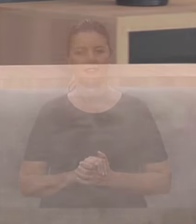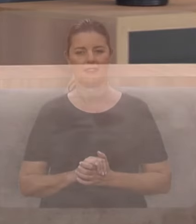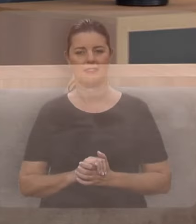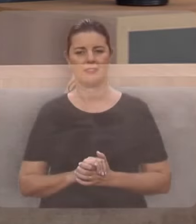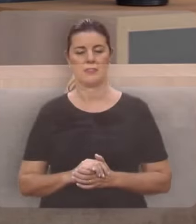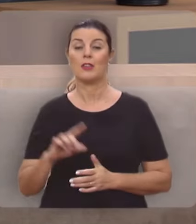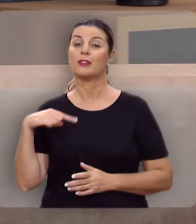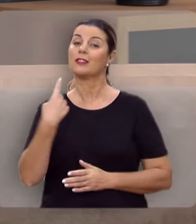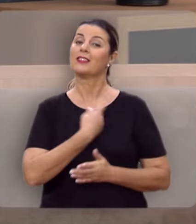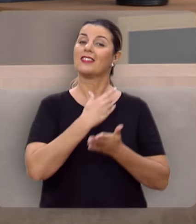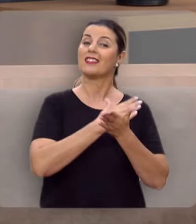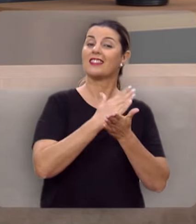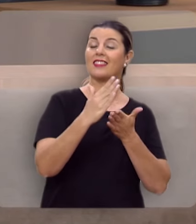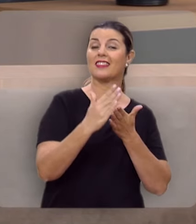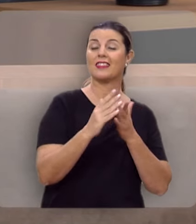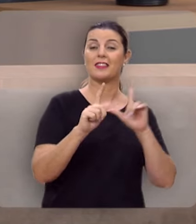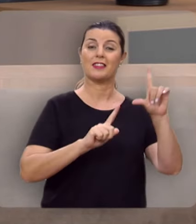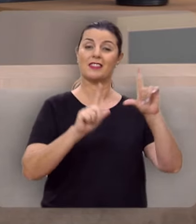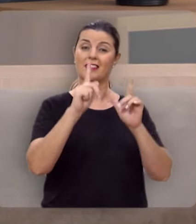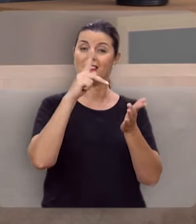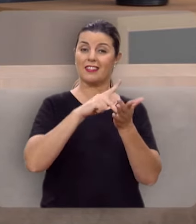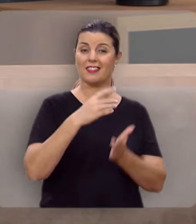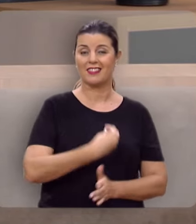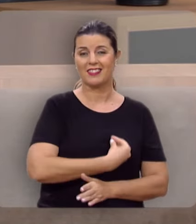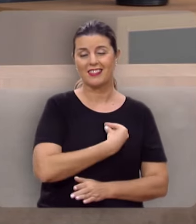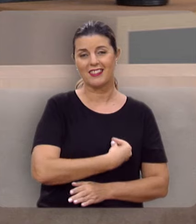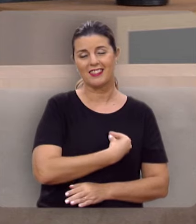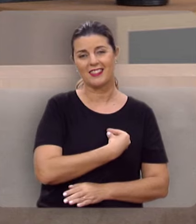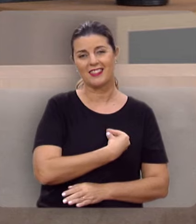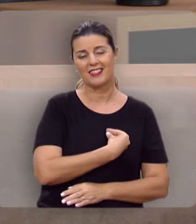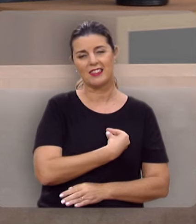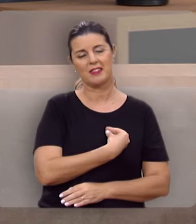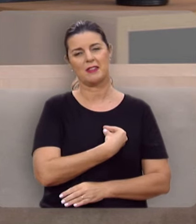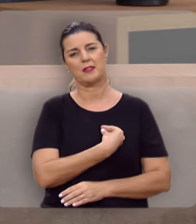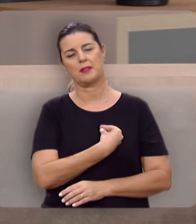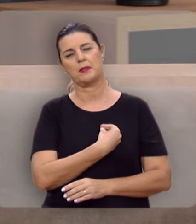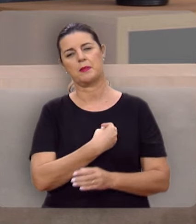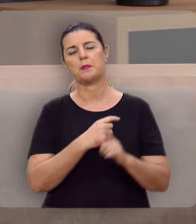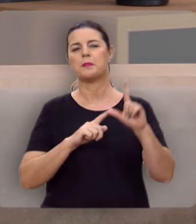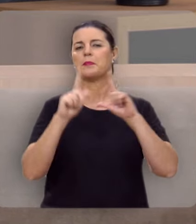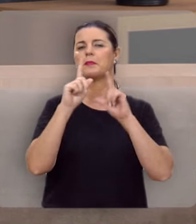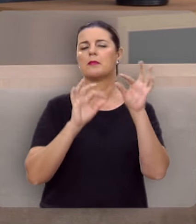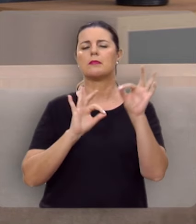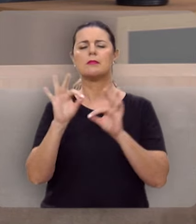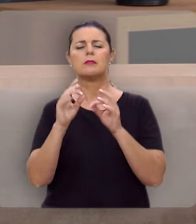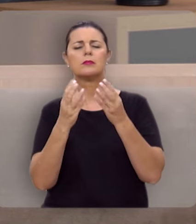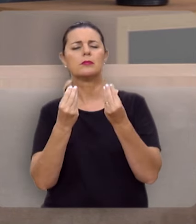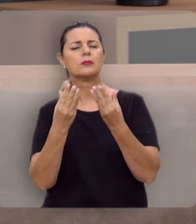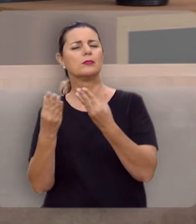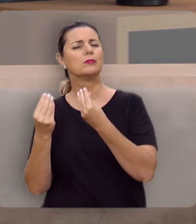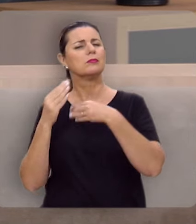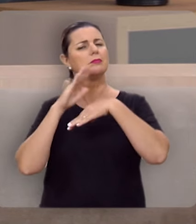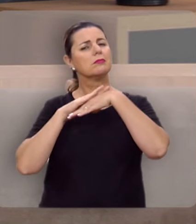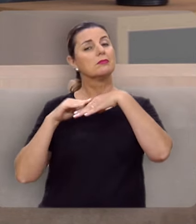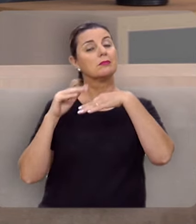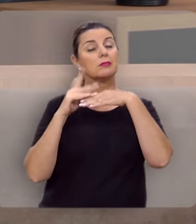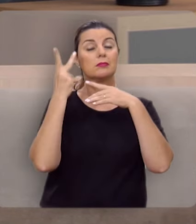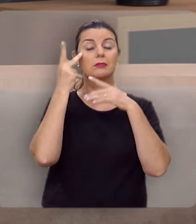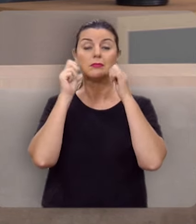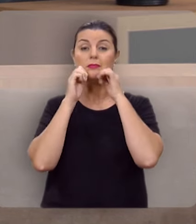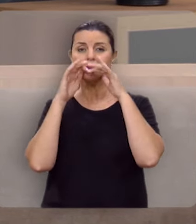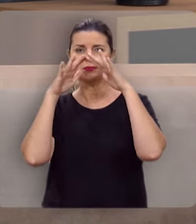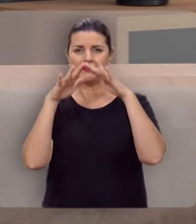Nós estamos começando o programa Verdade e Vida, um programa preparado com tanto carinho para